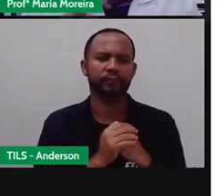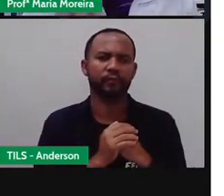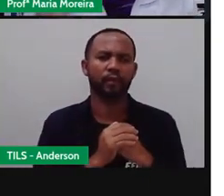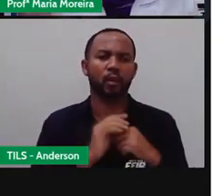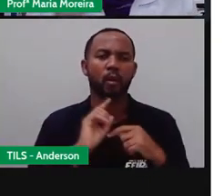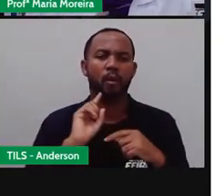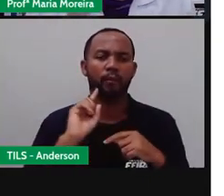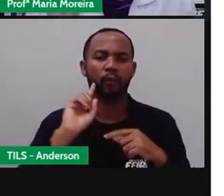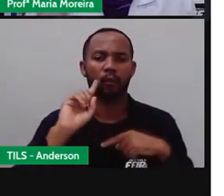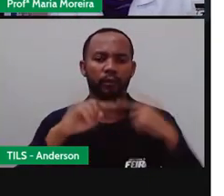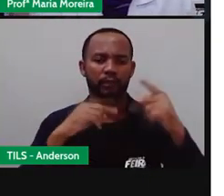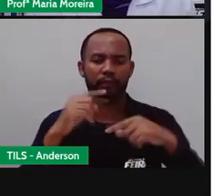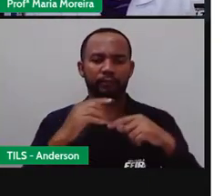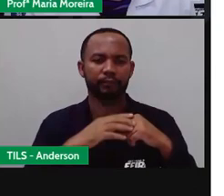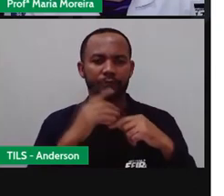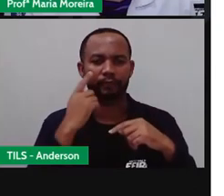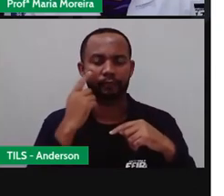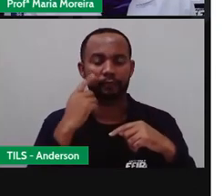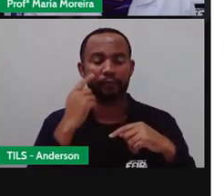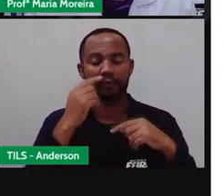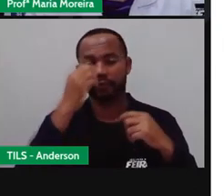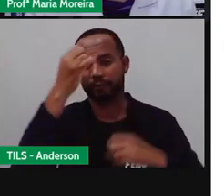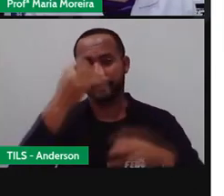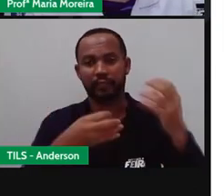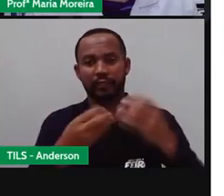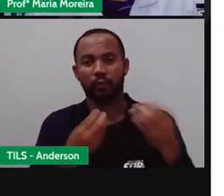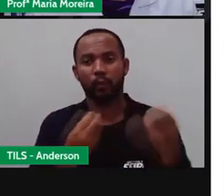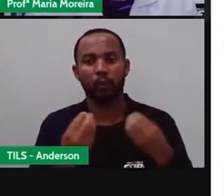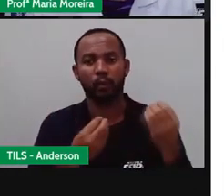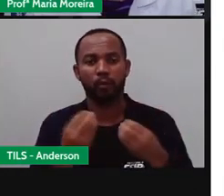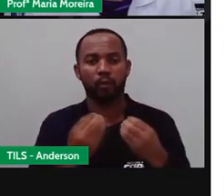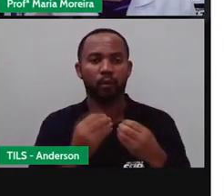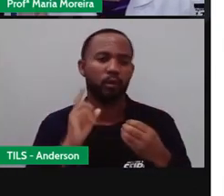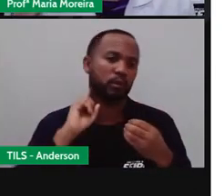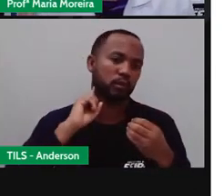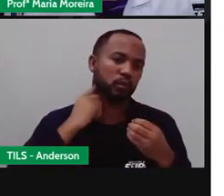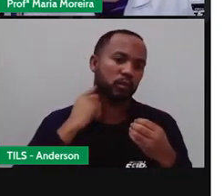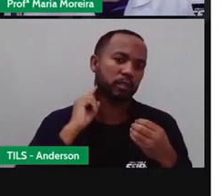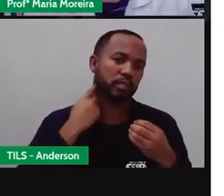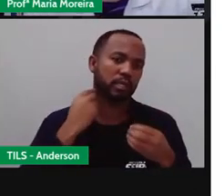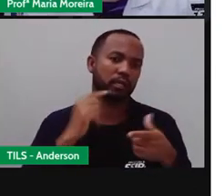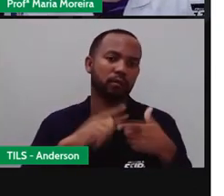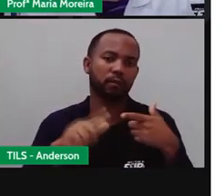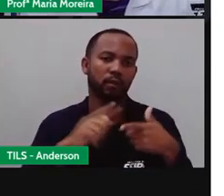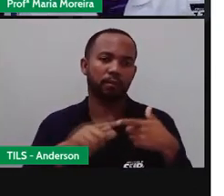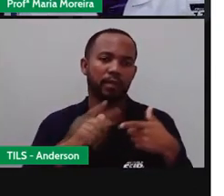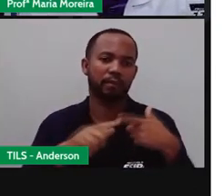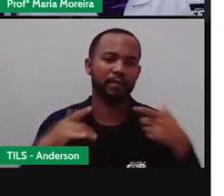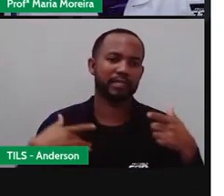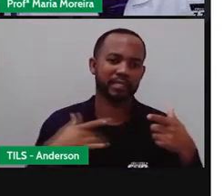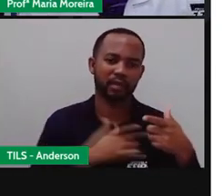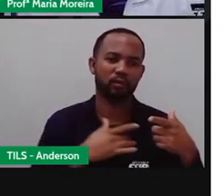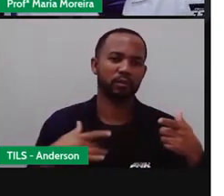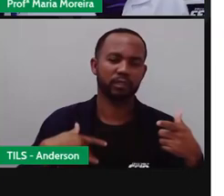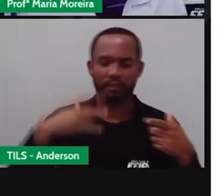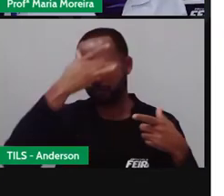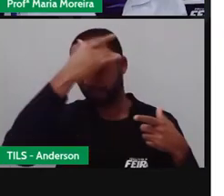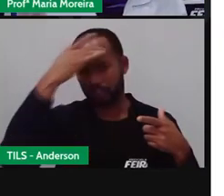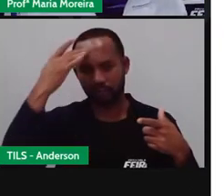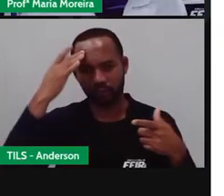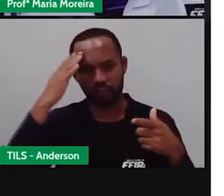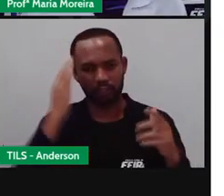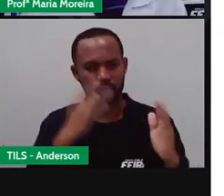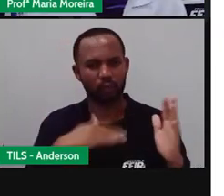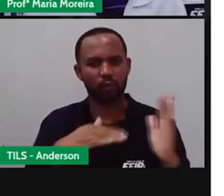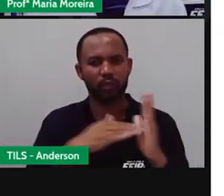em outras, aí no finalzinho tem assim, em outras palavras, como afinal de contas o lixo causa problemas de saúde coletiva. A gente já